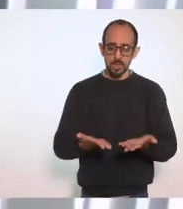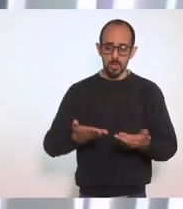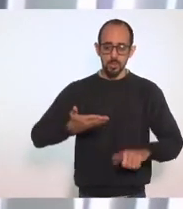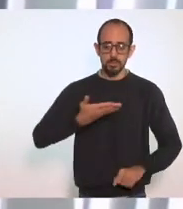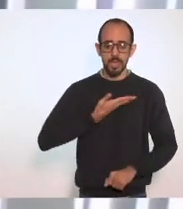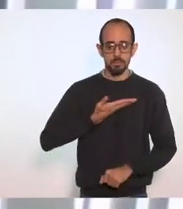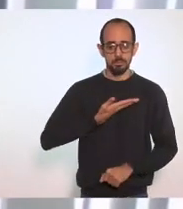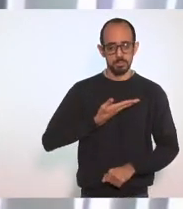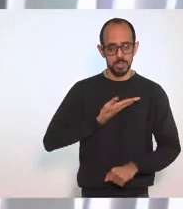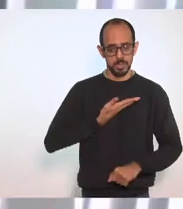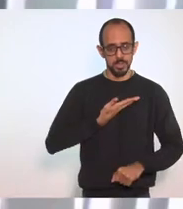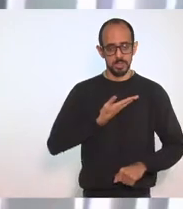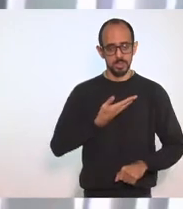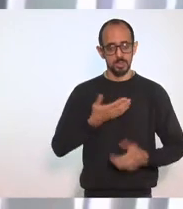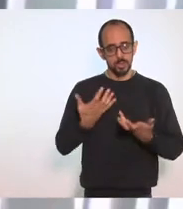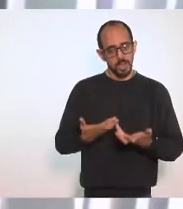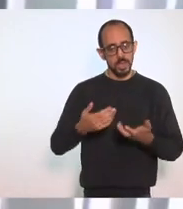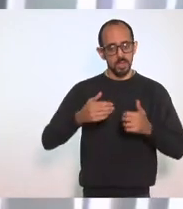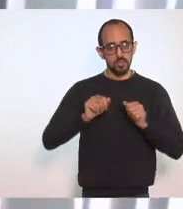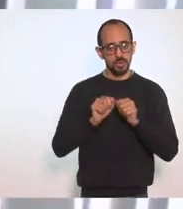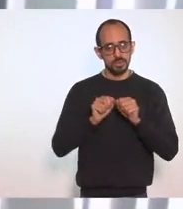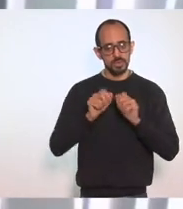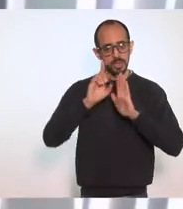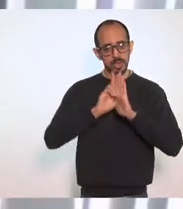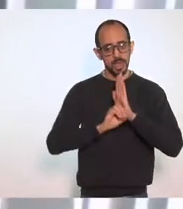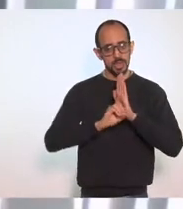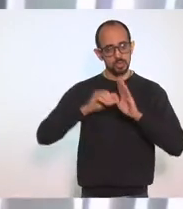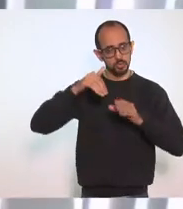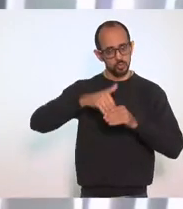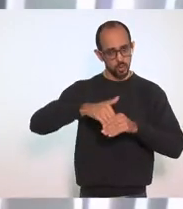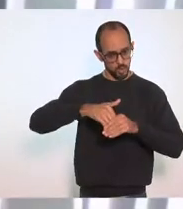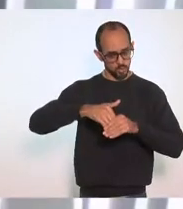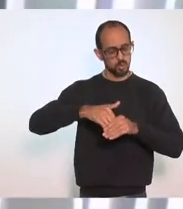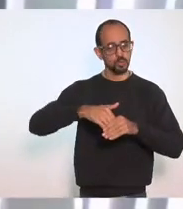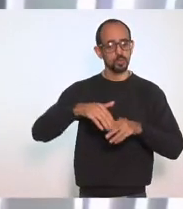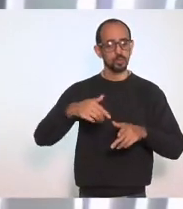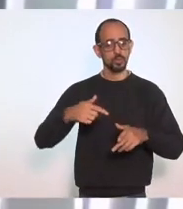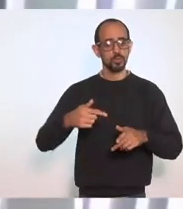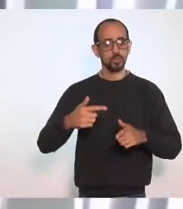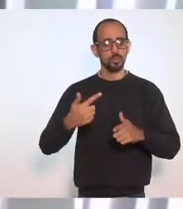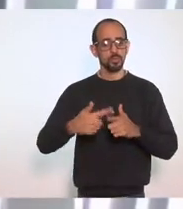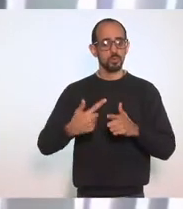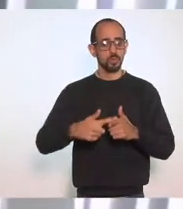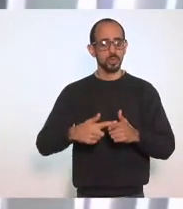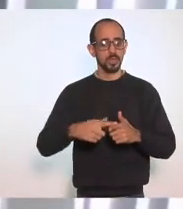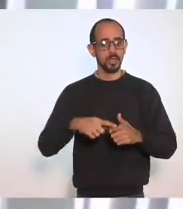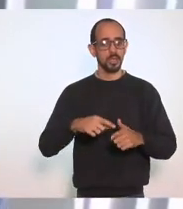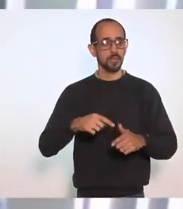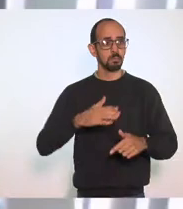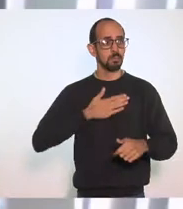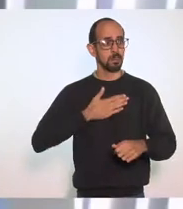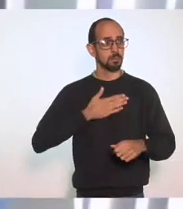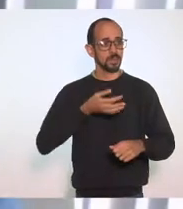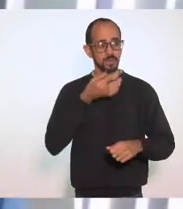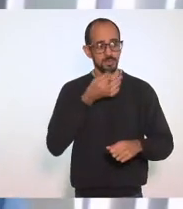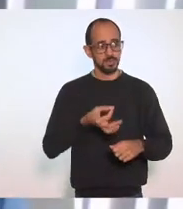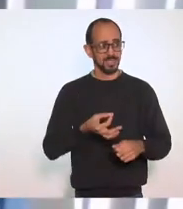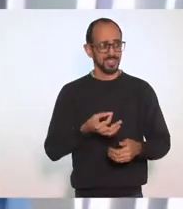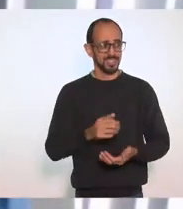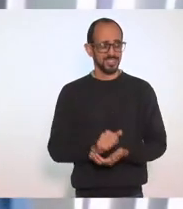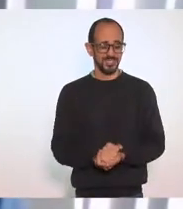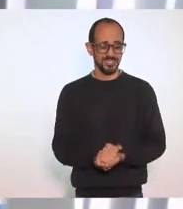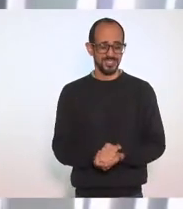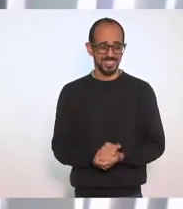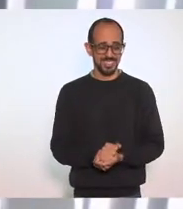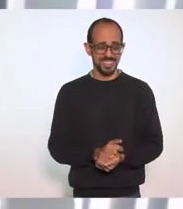Eu quero Fazer essa declaração De voto Faço questão De fazê-la Porque considero Assim como Deputado Luiz Paulo